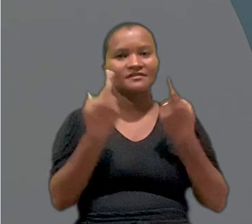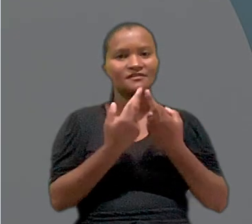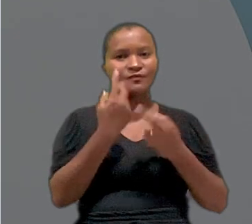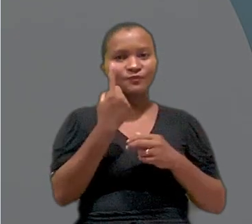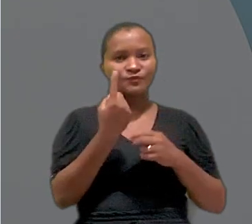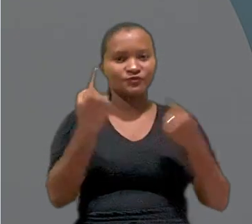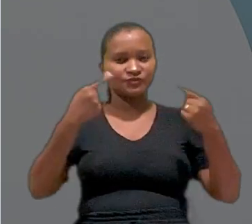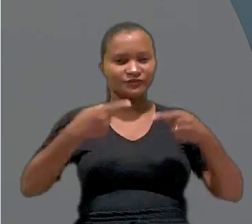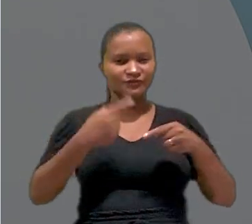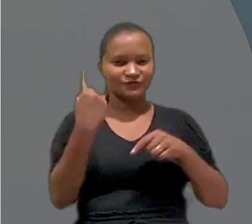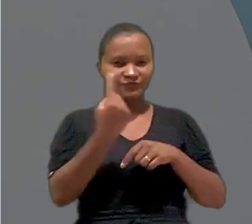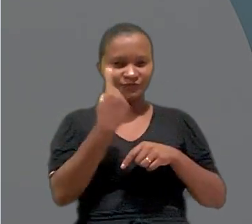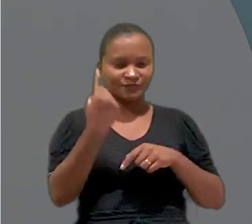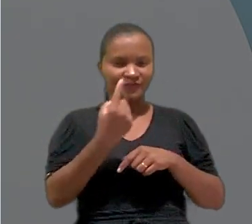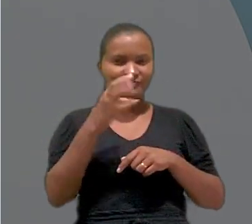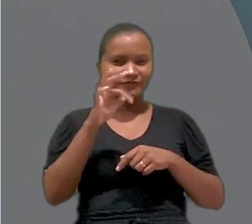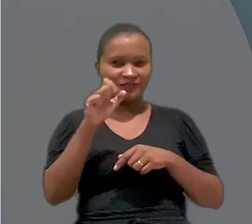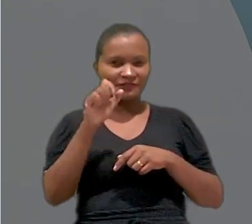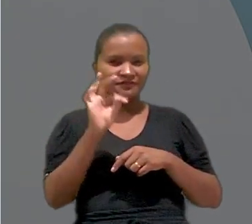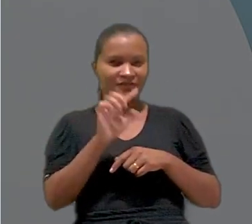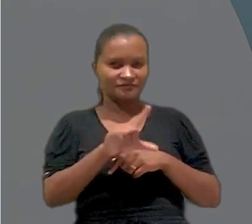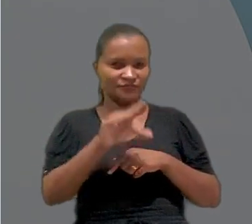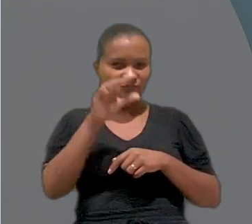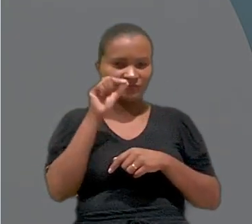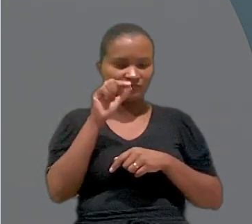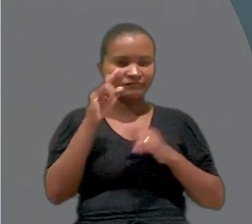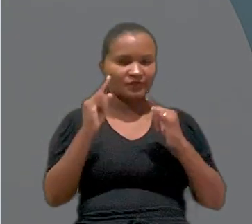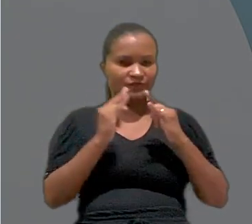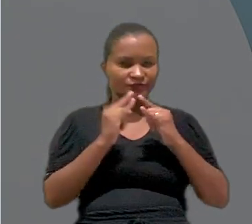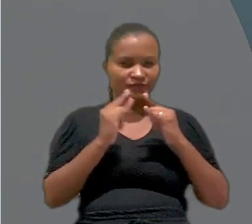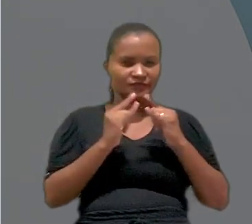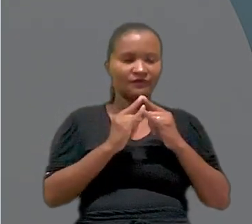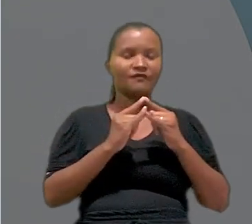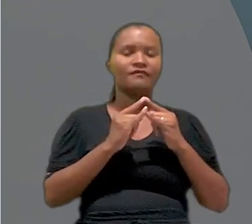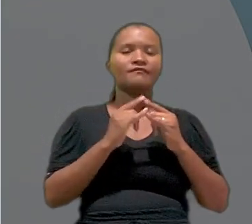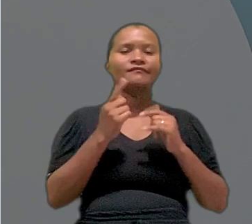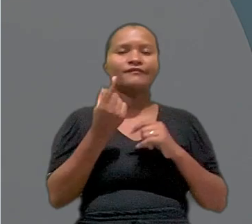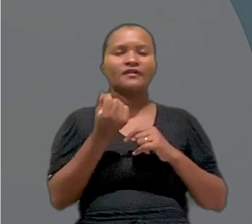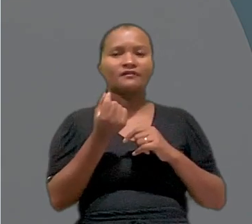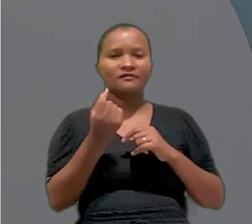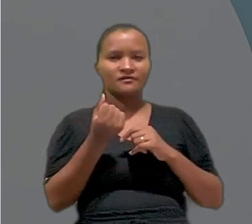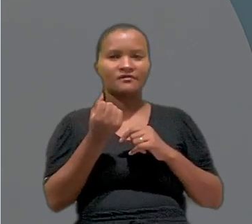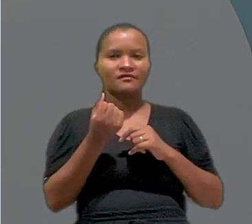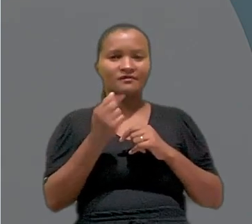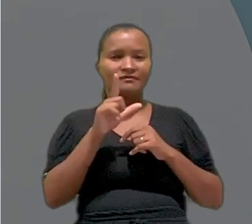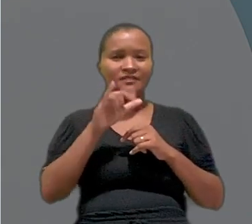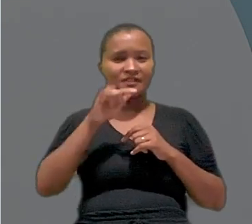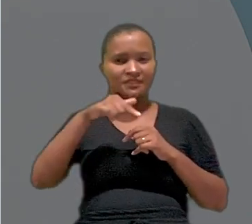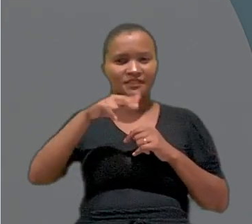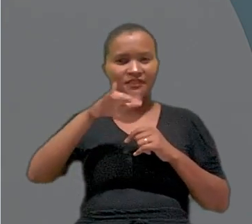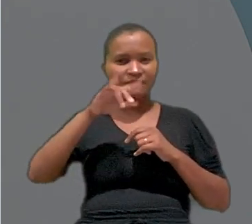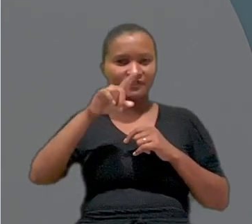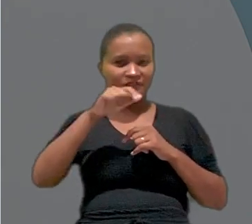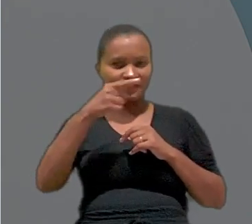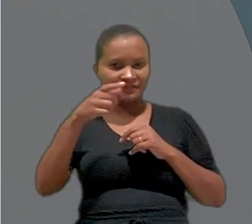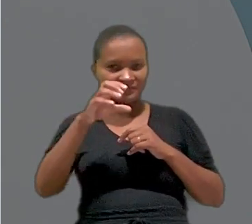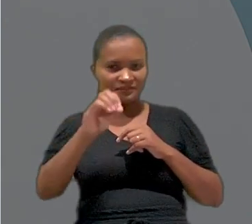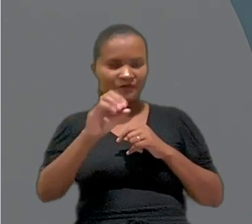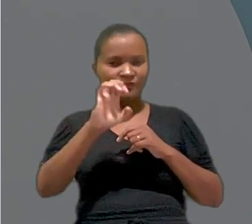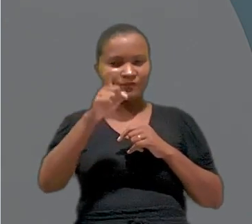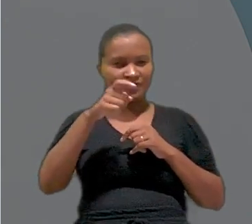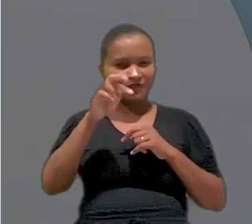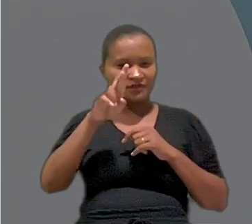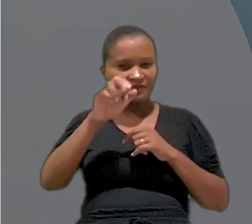A sessão 1 de dissídios individuais do TST decidiu que uma instituição financeira em liquidação extrajudicial